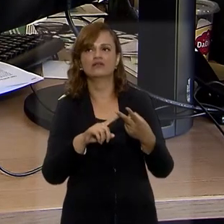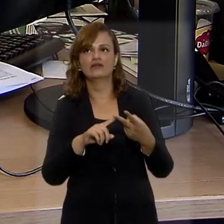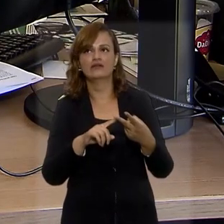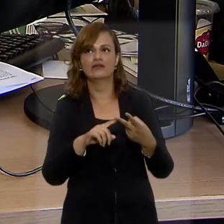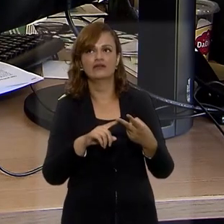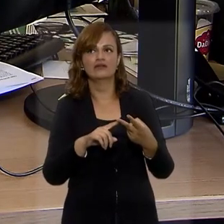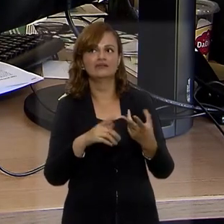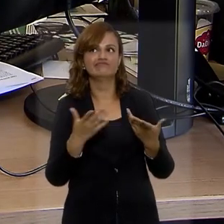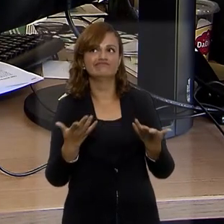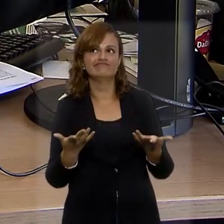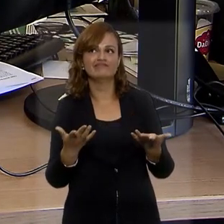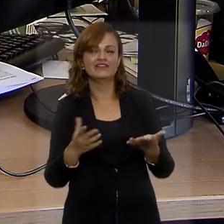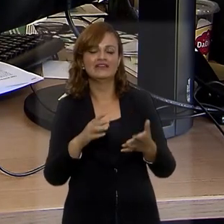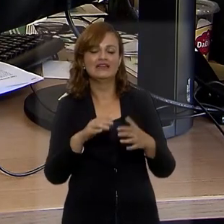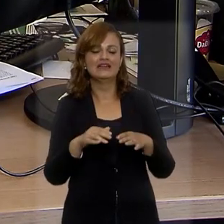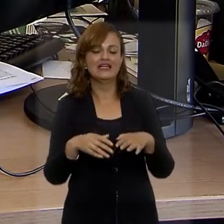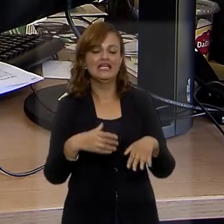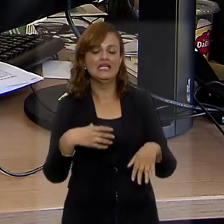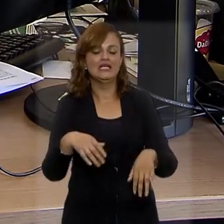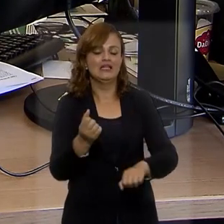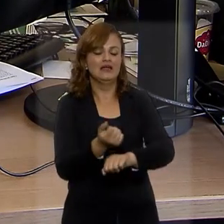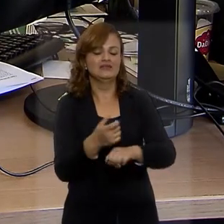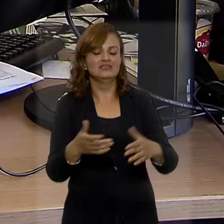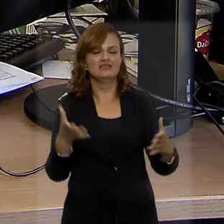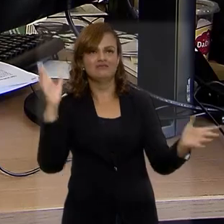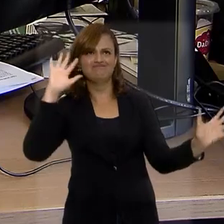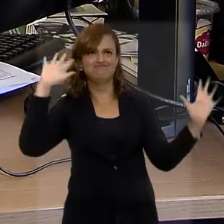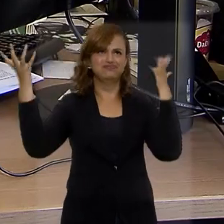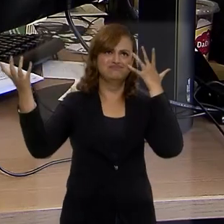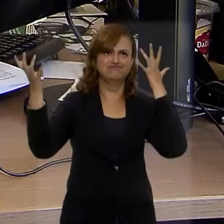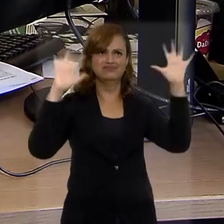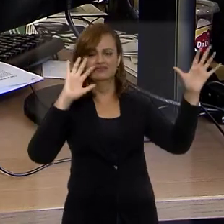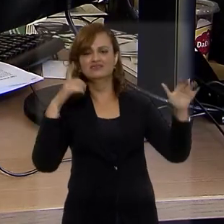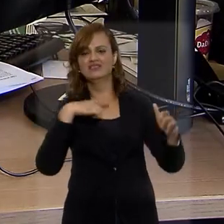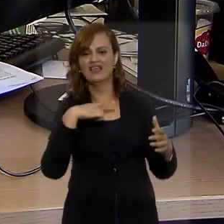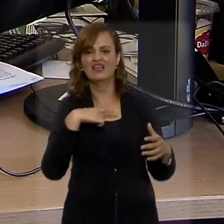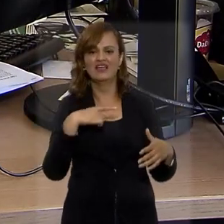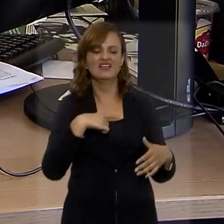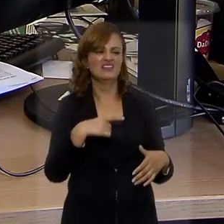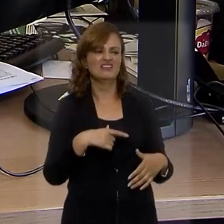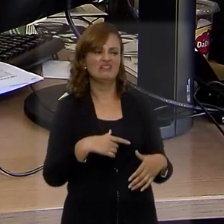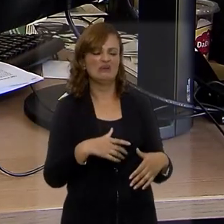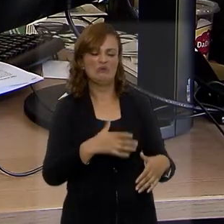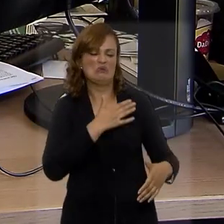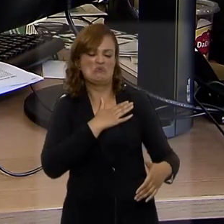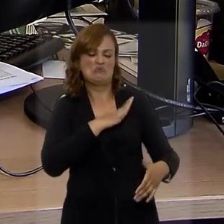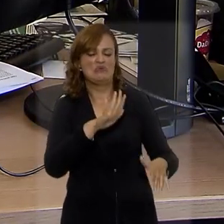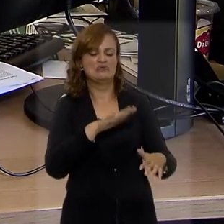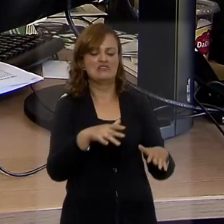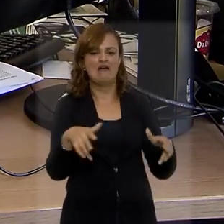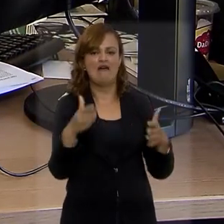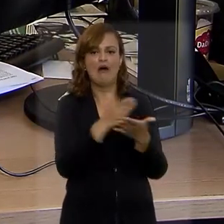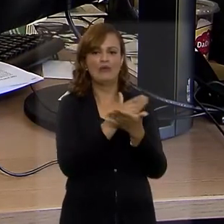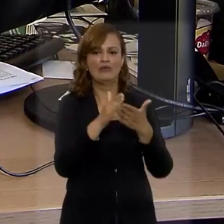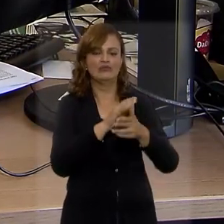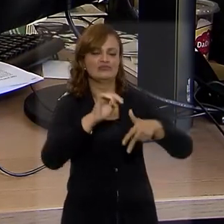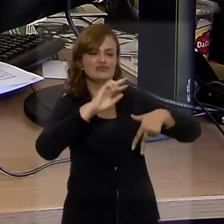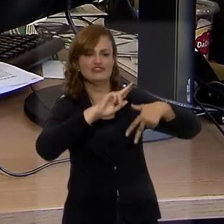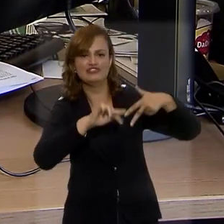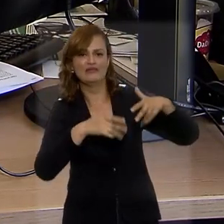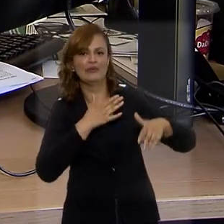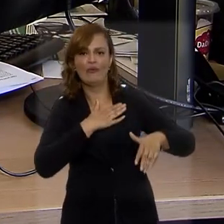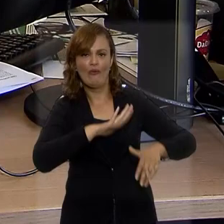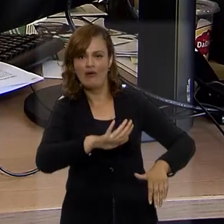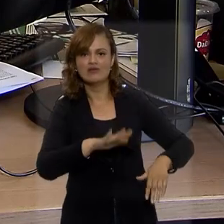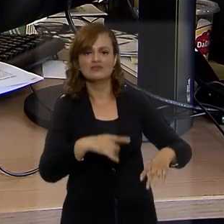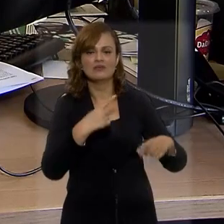depressão, a falta de estabilidade emocional, repulsa também a determinado